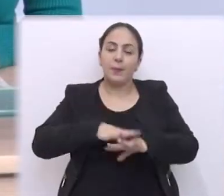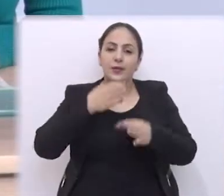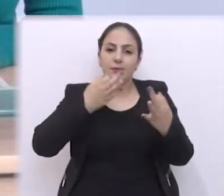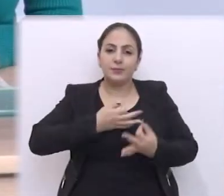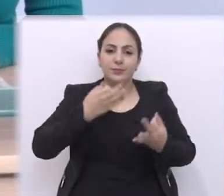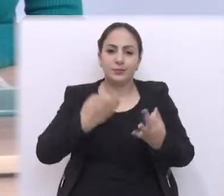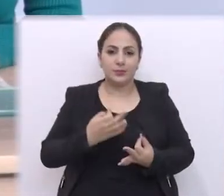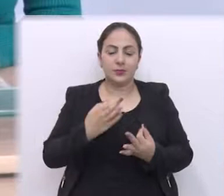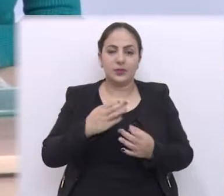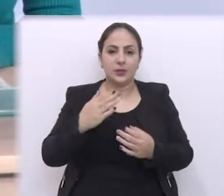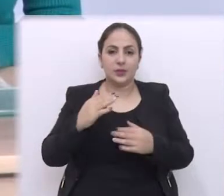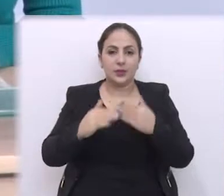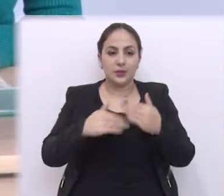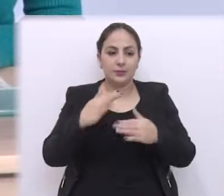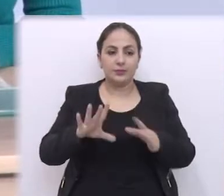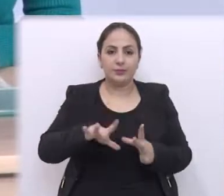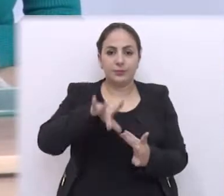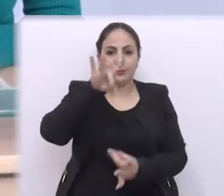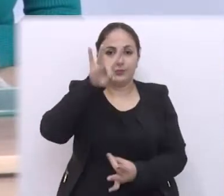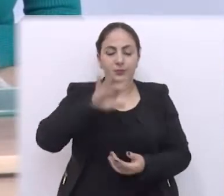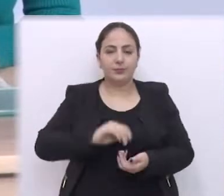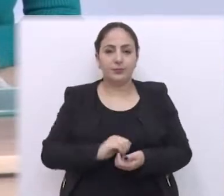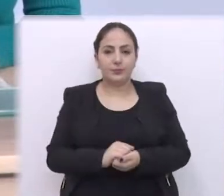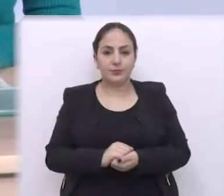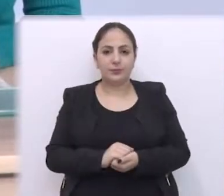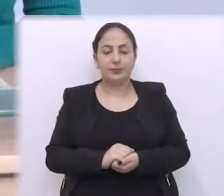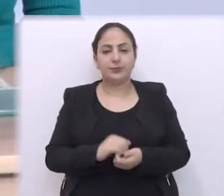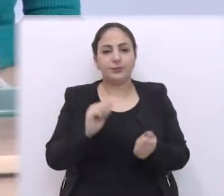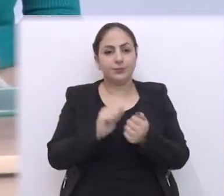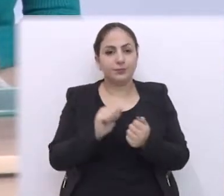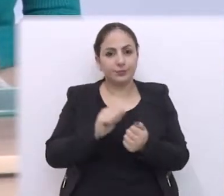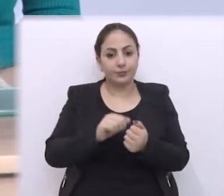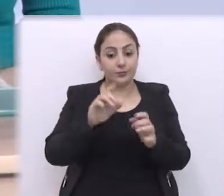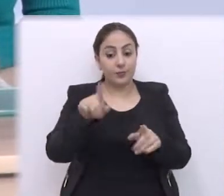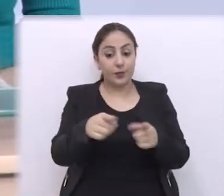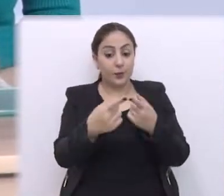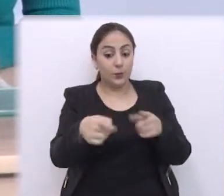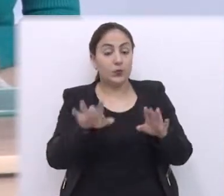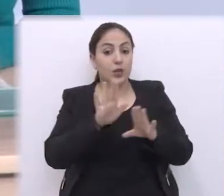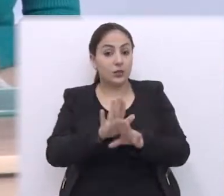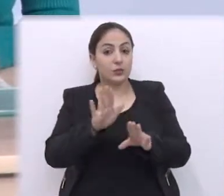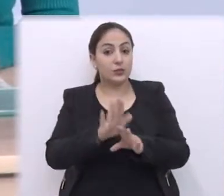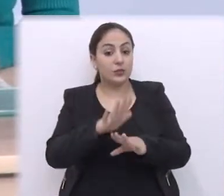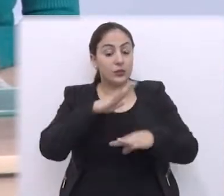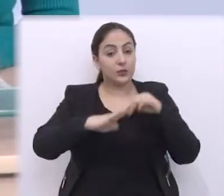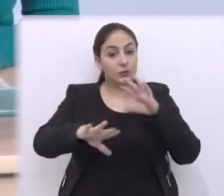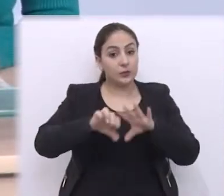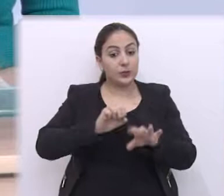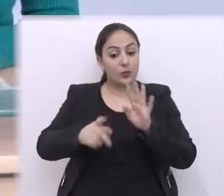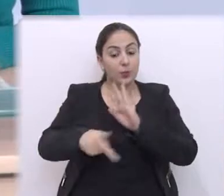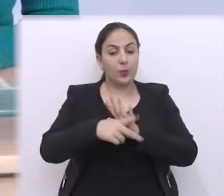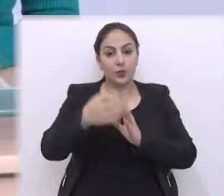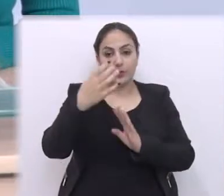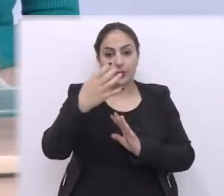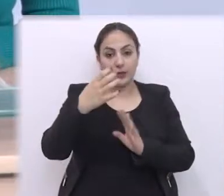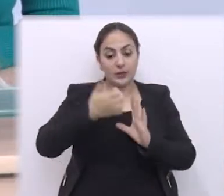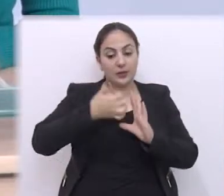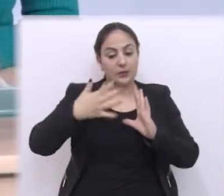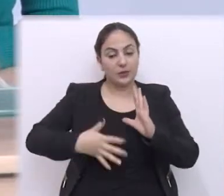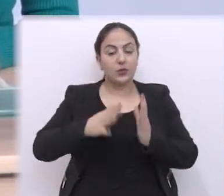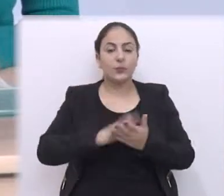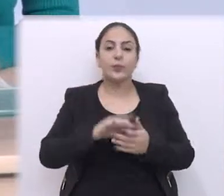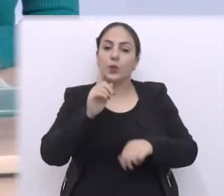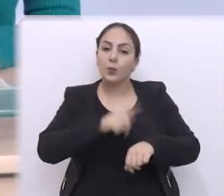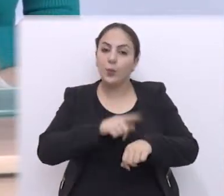das formas mais eficazes de elevação do espírito. Através dela, é possível auxiliar na formação do próprio